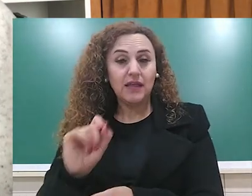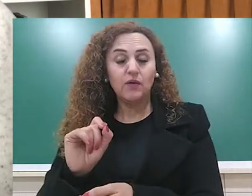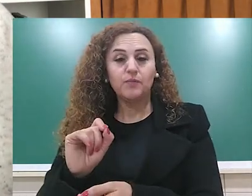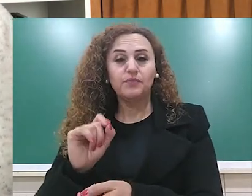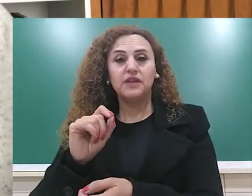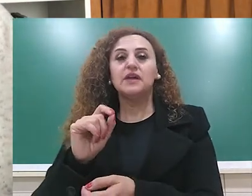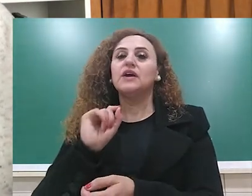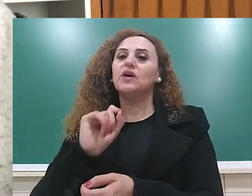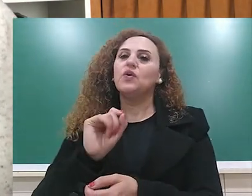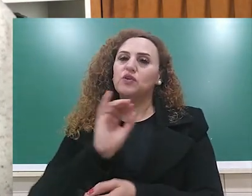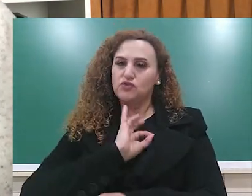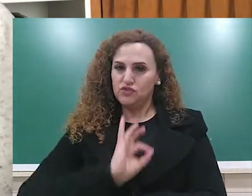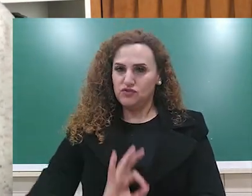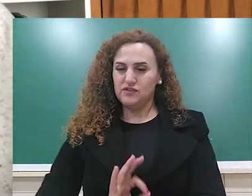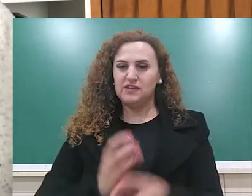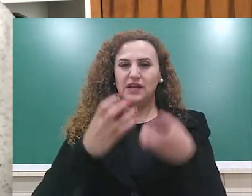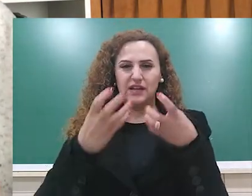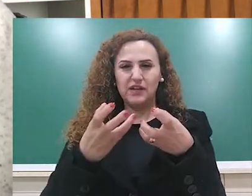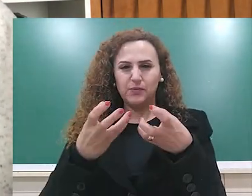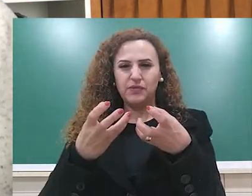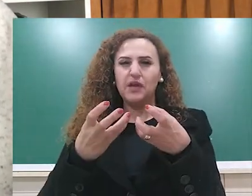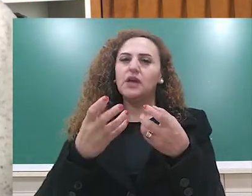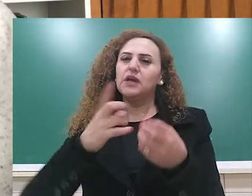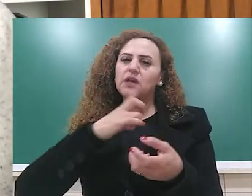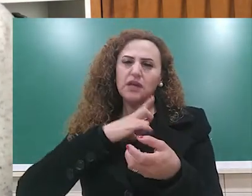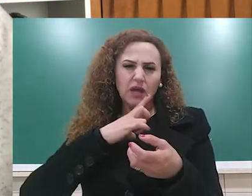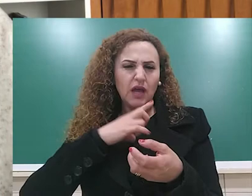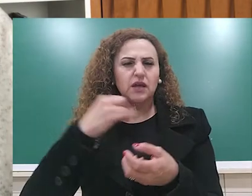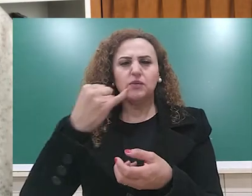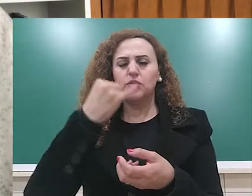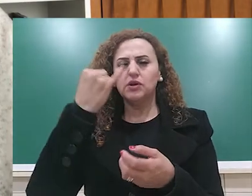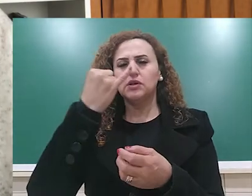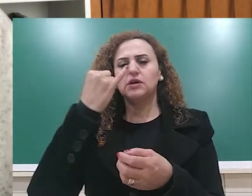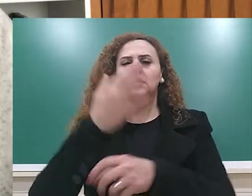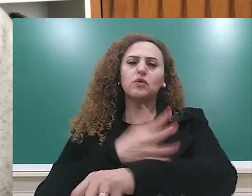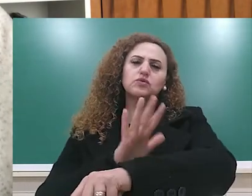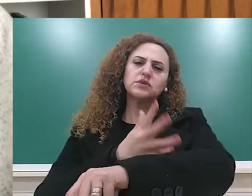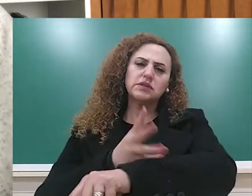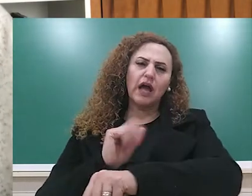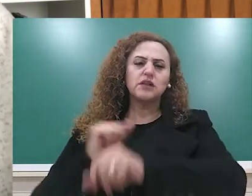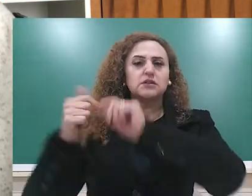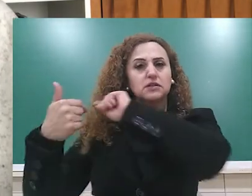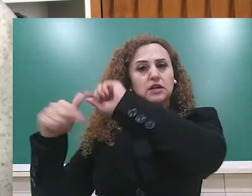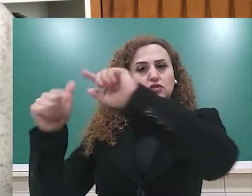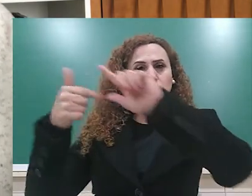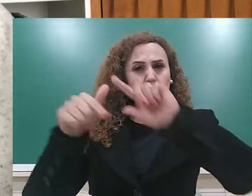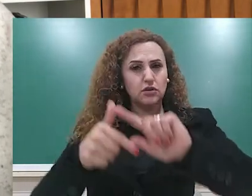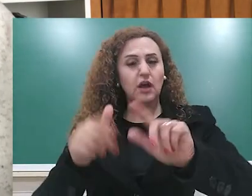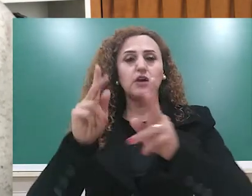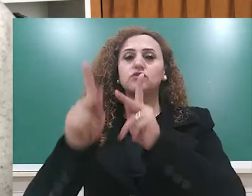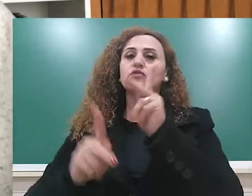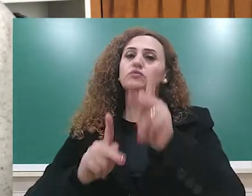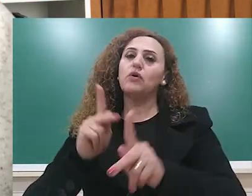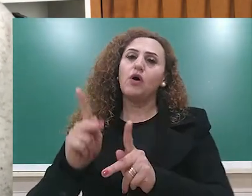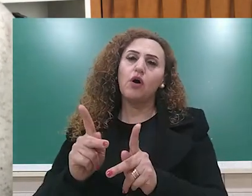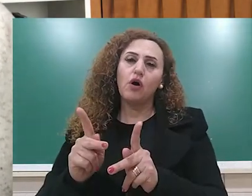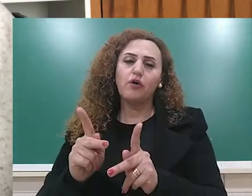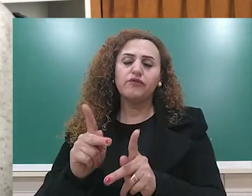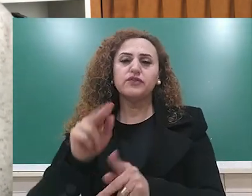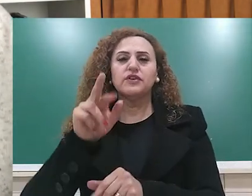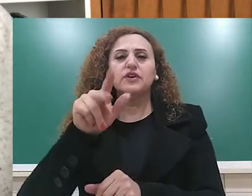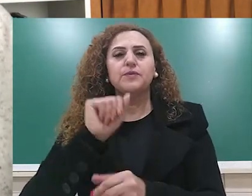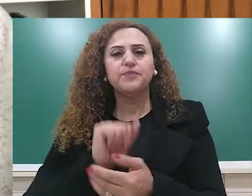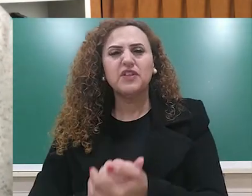culturalmente tradicionais, normais para esses povos, como, por exemplo, beber o Cauim, que é uma